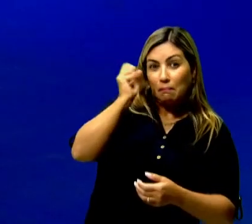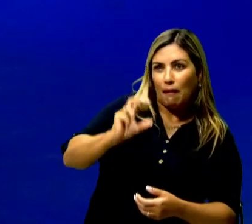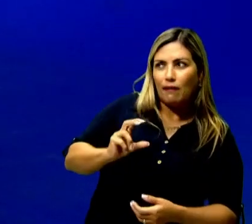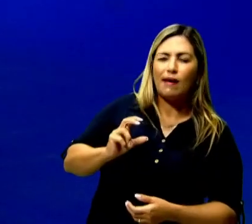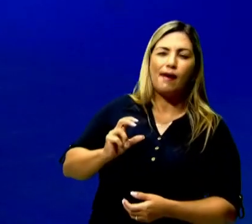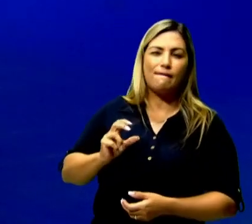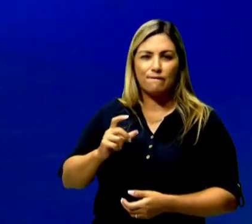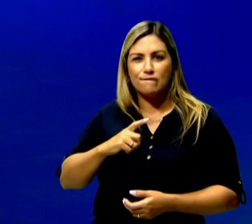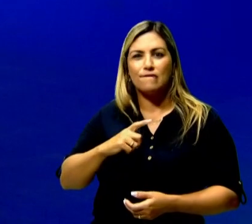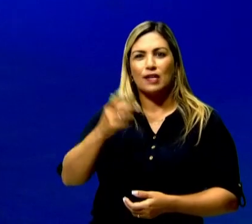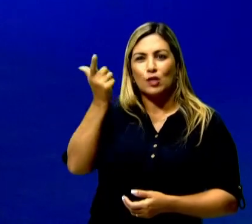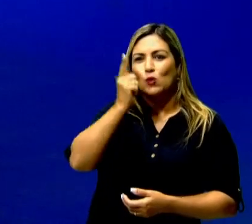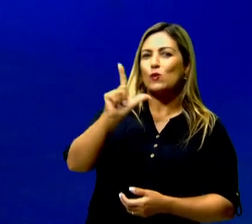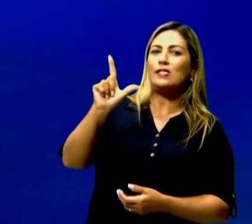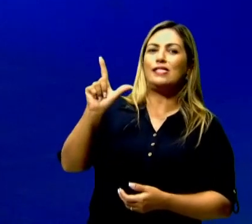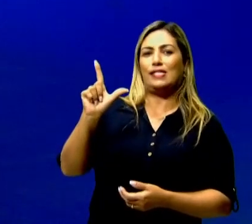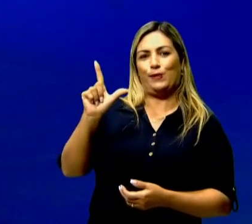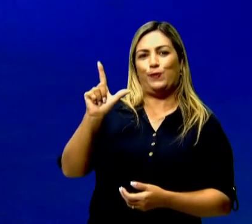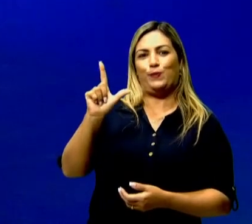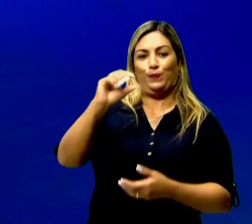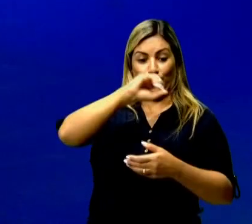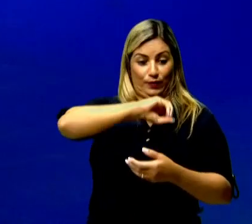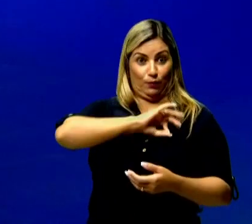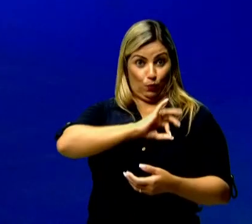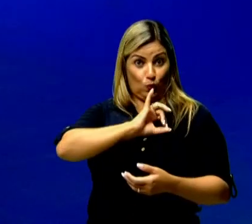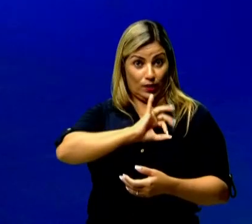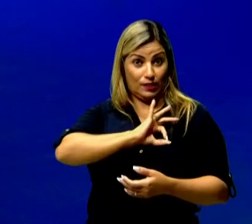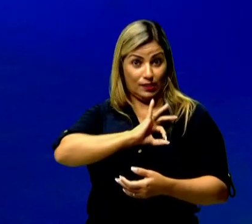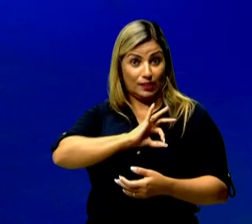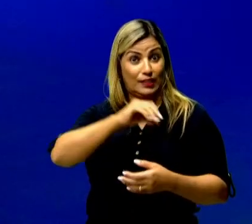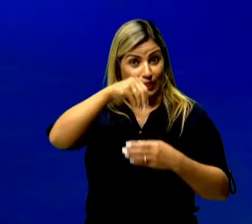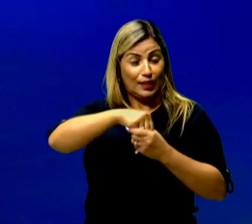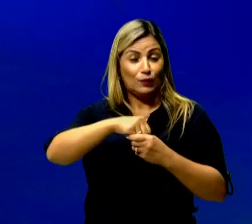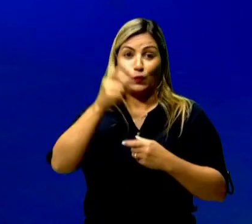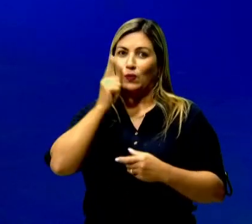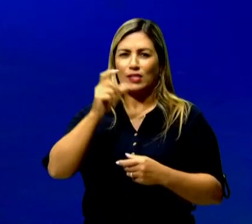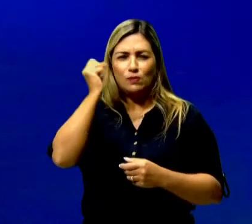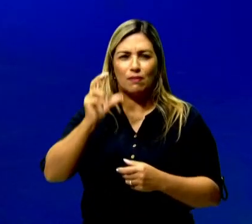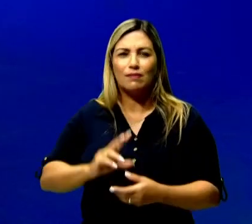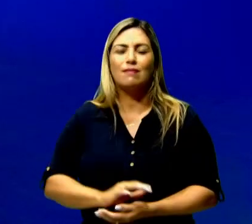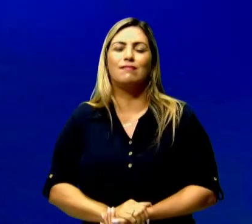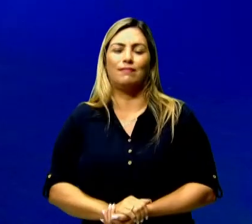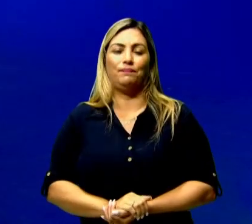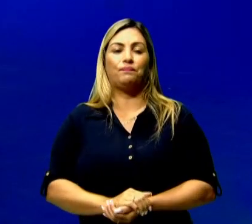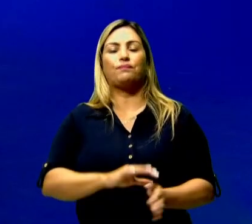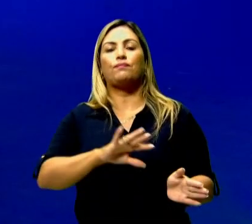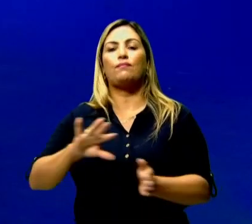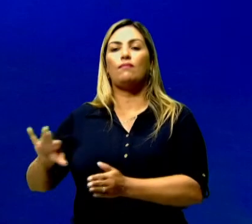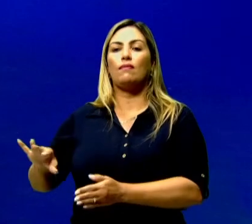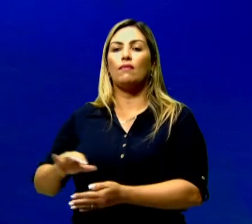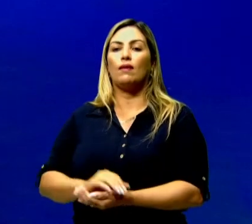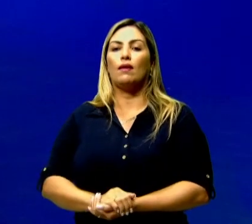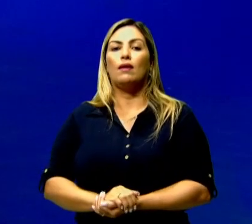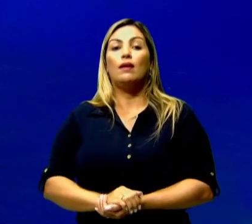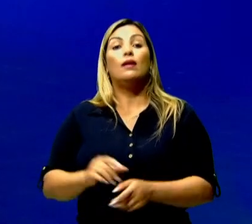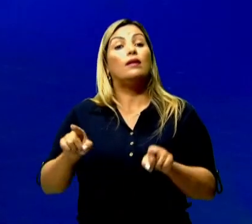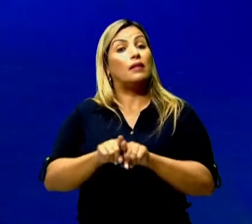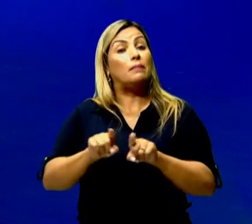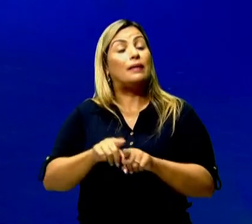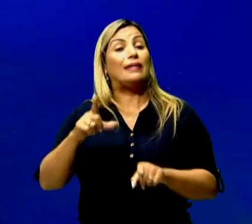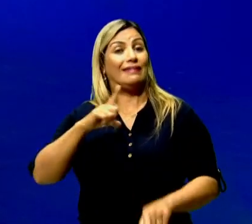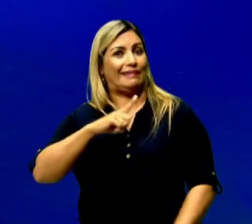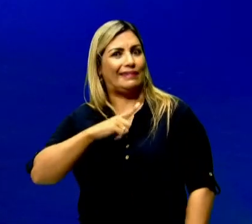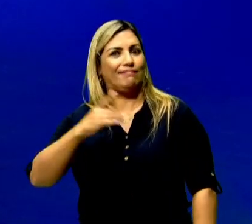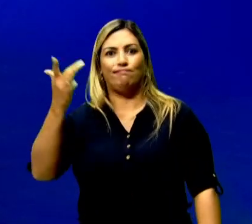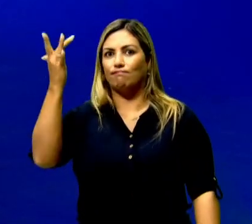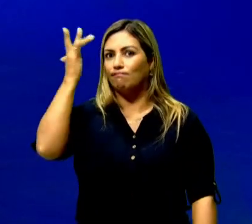fazer seu nome na academia de polícia, porque ela era muito astuta, muito esperta. E normalmente tem uma intenção ali moralizante,